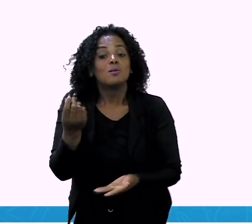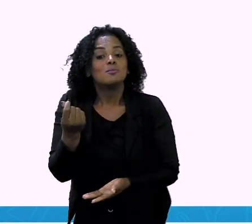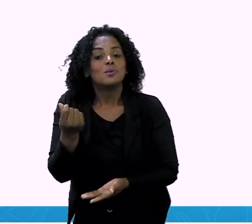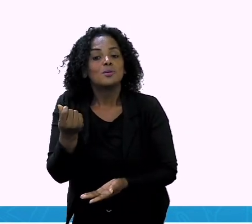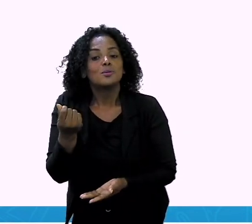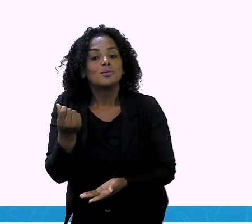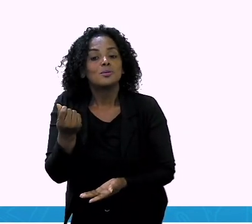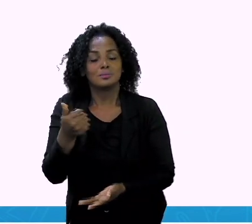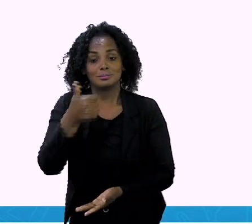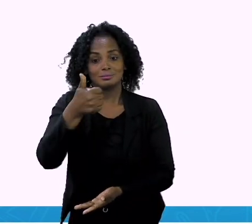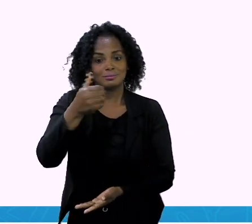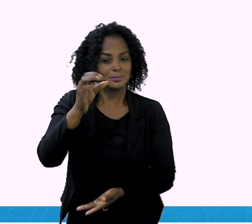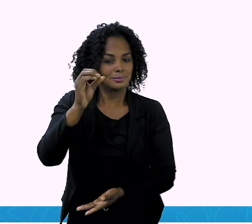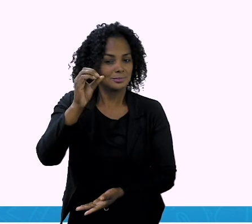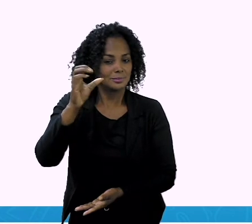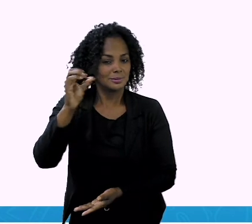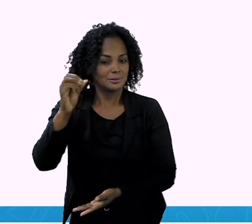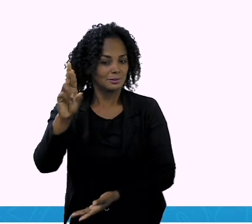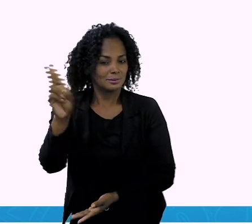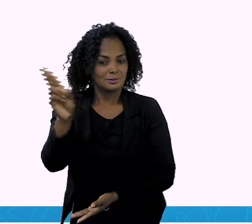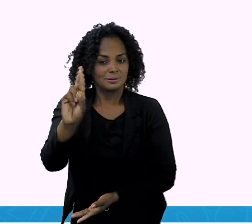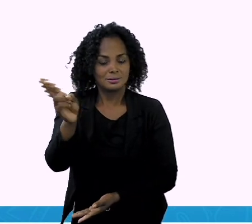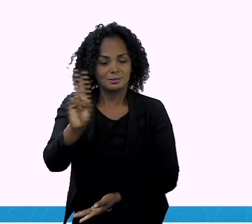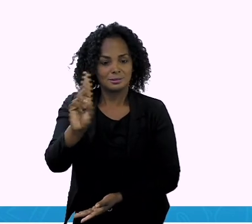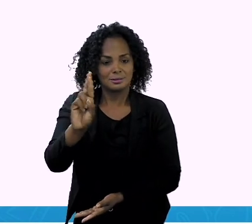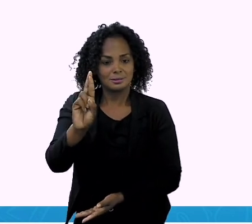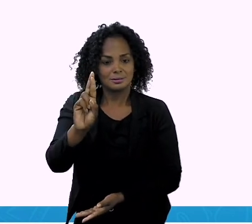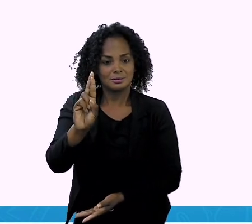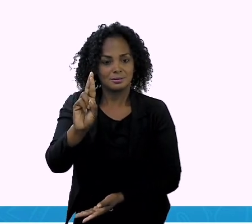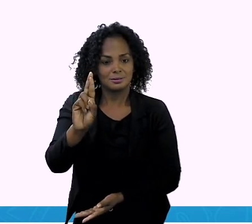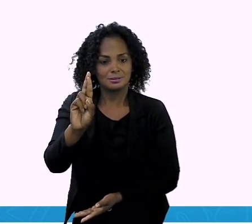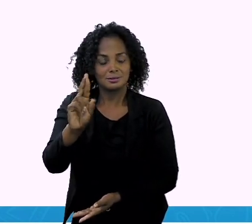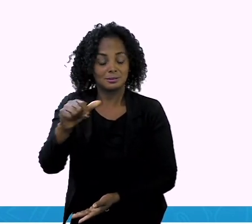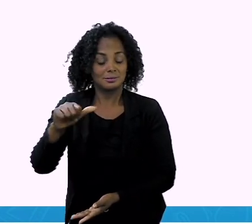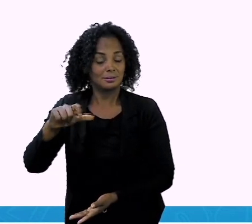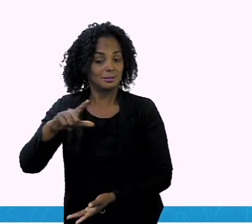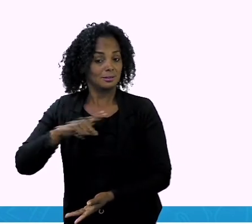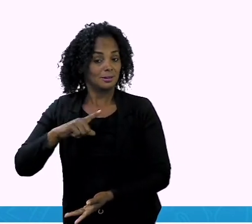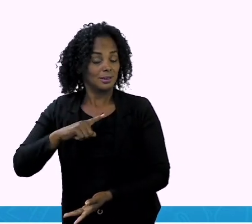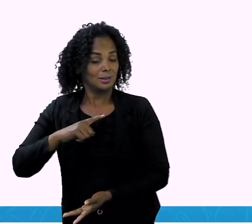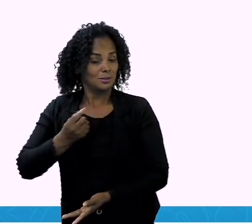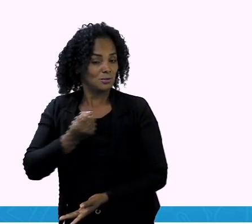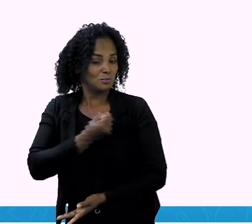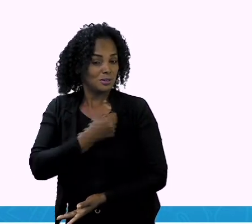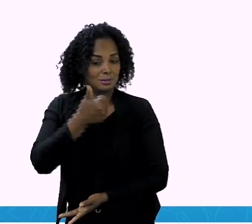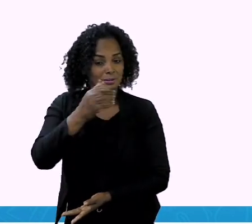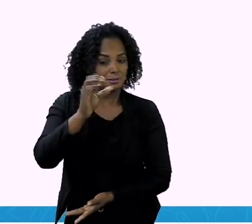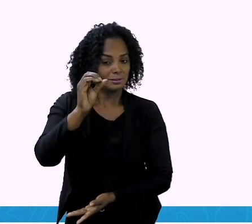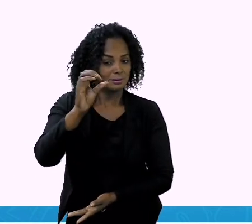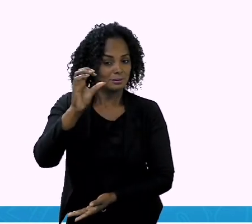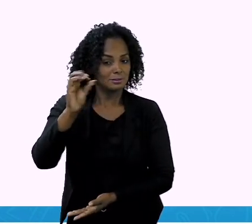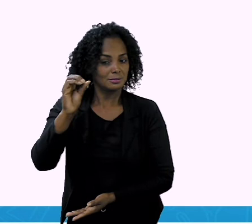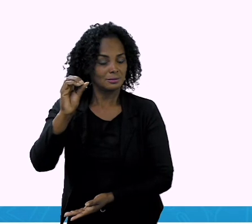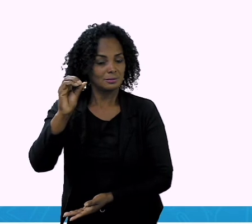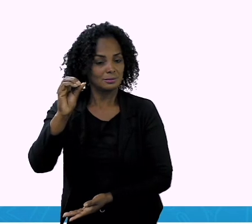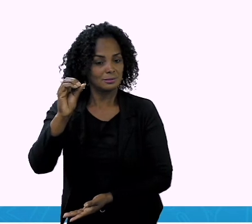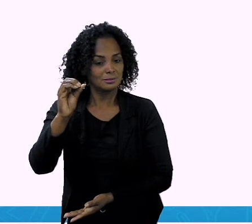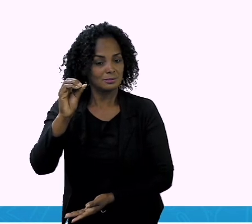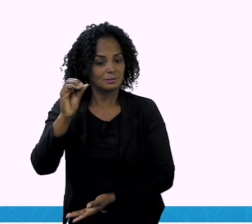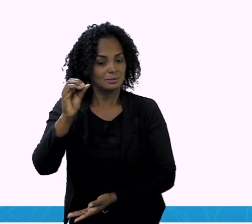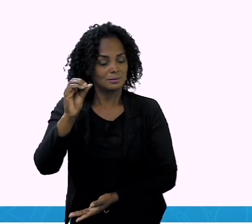cem reais. Ó, o numeral cem aqui, ó. Vocês não conseguem contar até o cem?